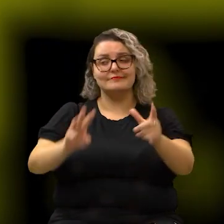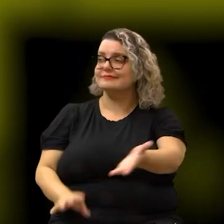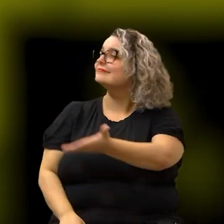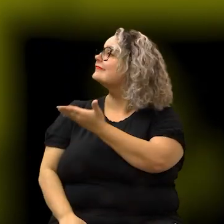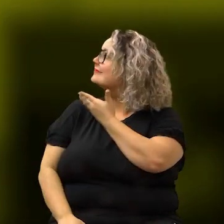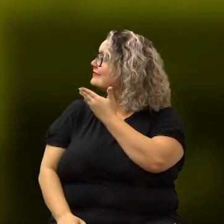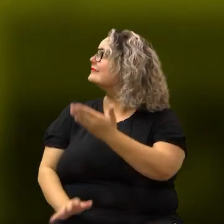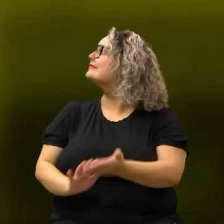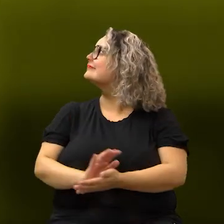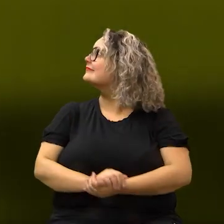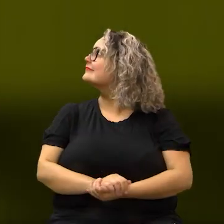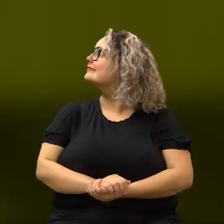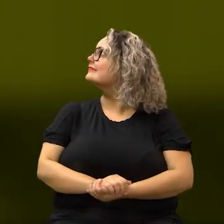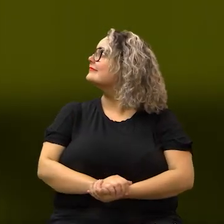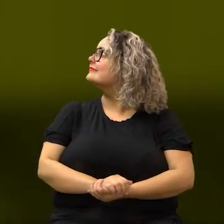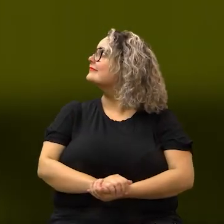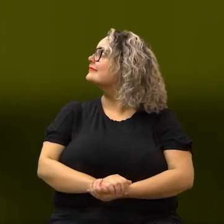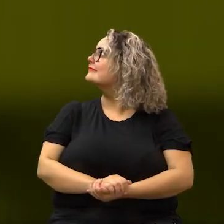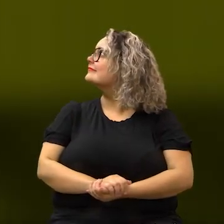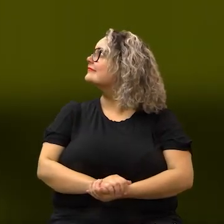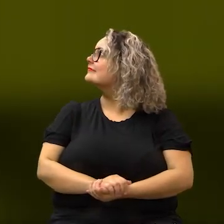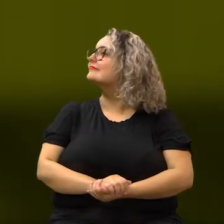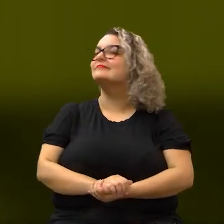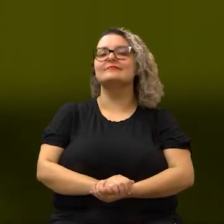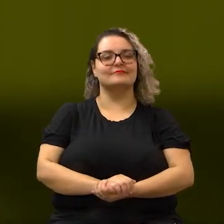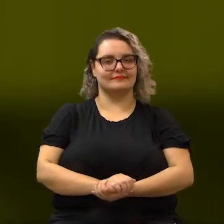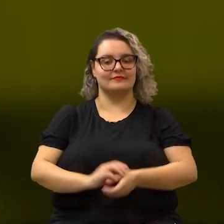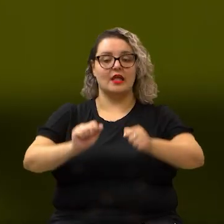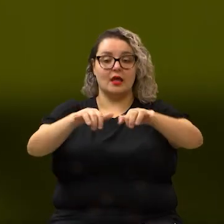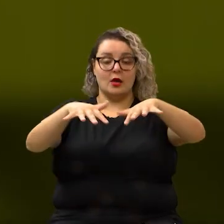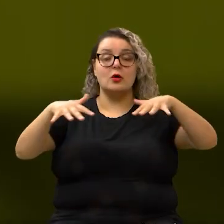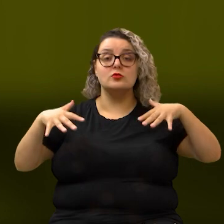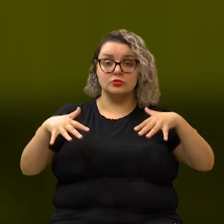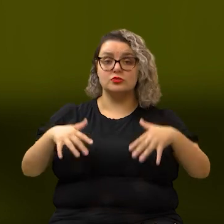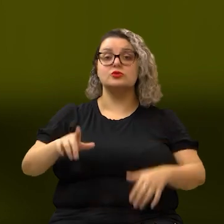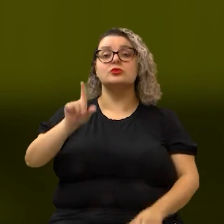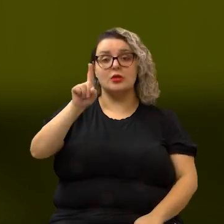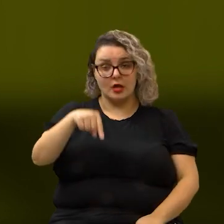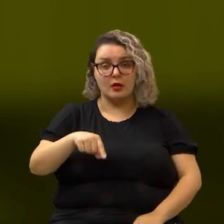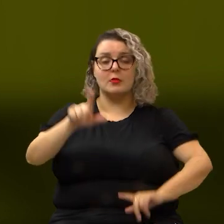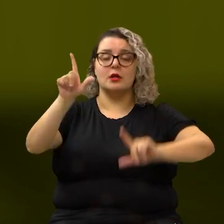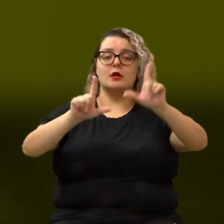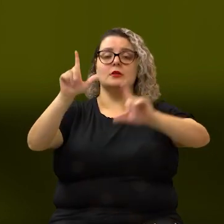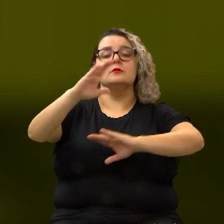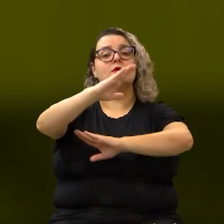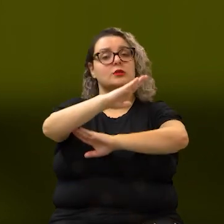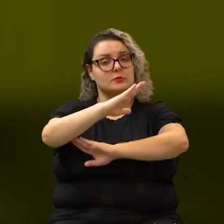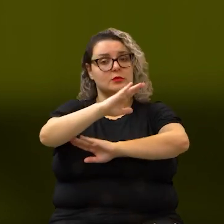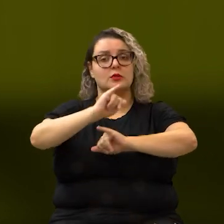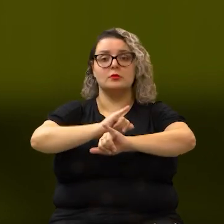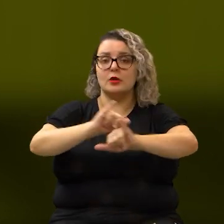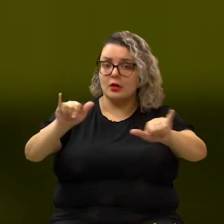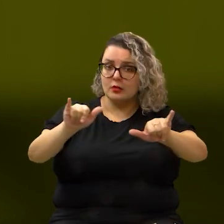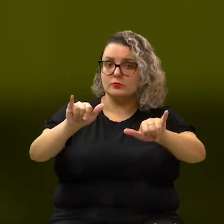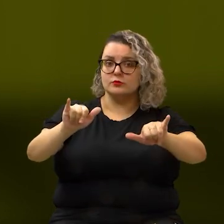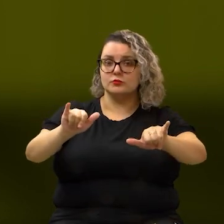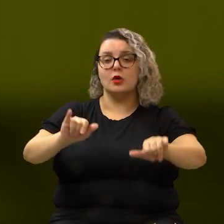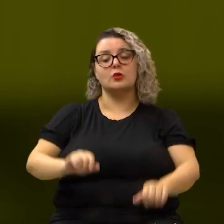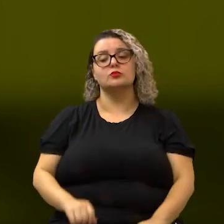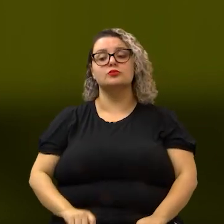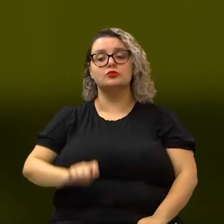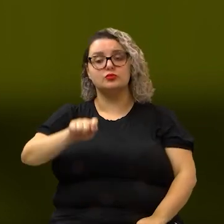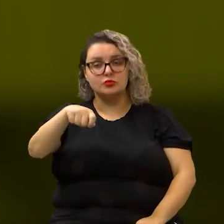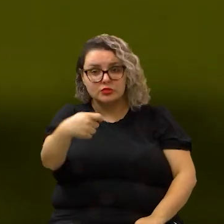campinas.sp.lege.br. A audiência será transmitida pela TV Câmara Campinas,